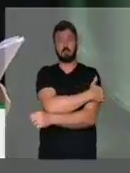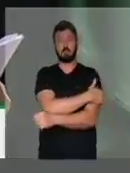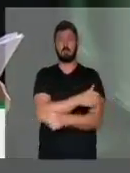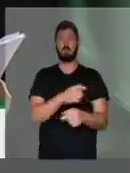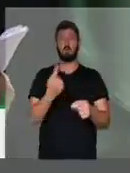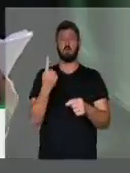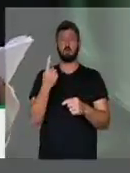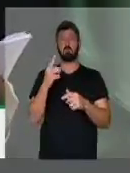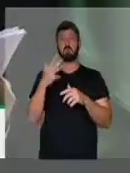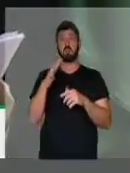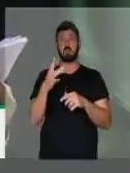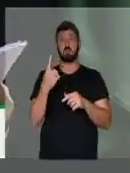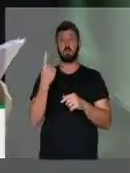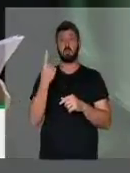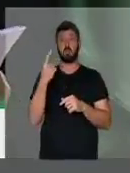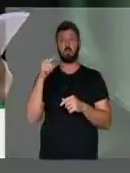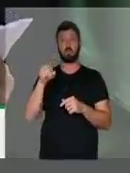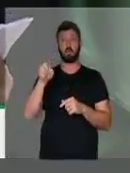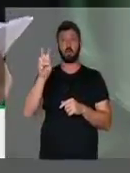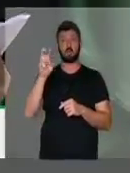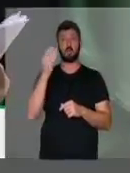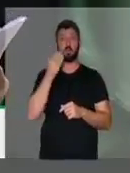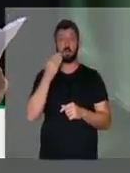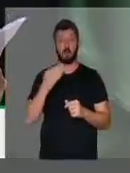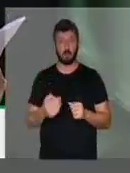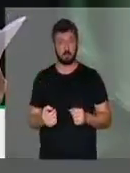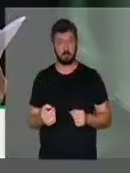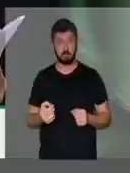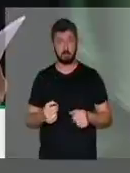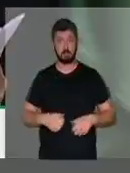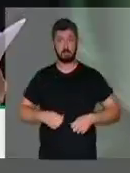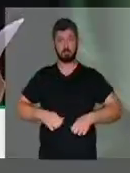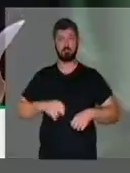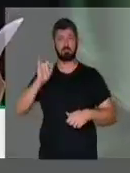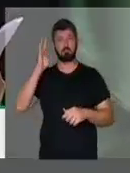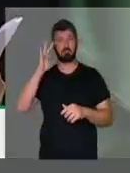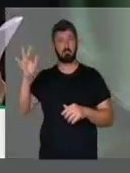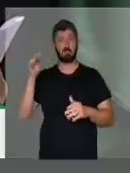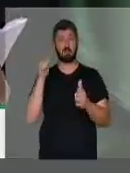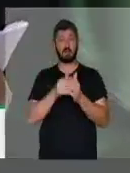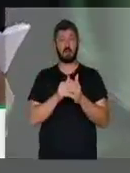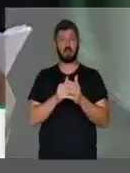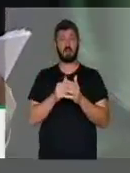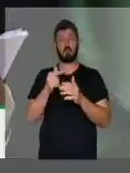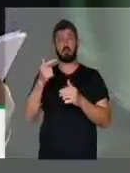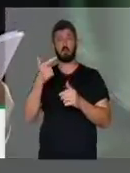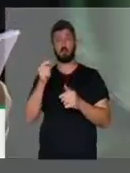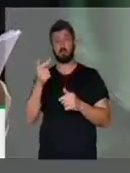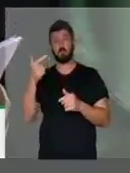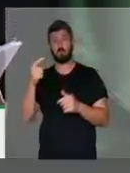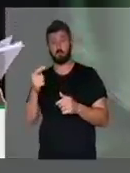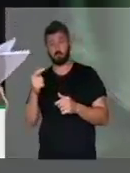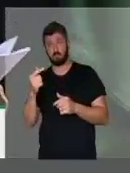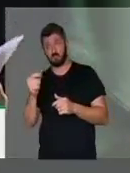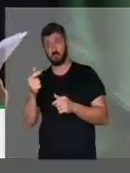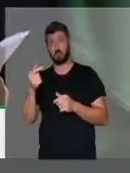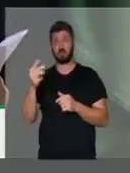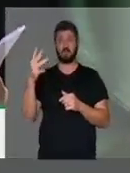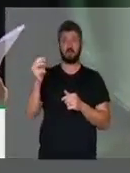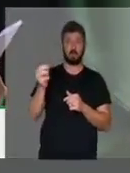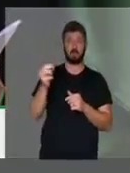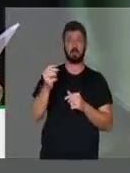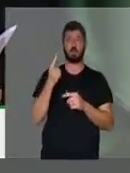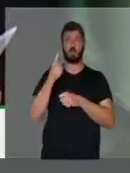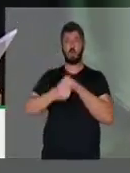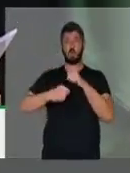dá mais 1,5 bi, esticando até 2030, já que ele ia acabar em 2019, ia acabar